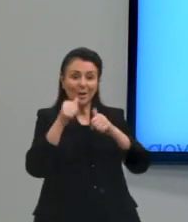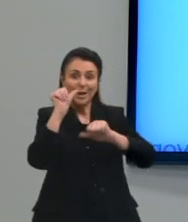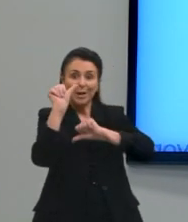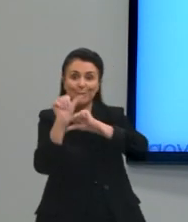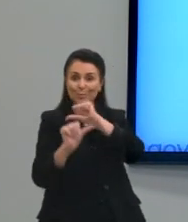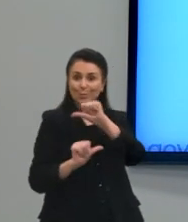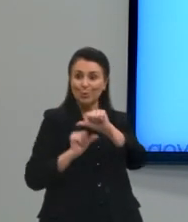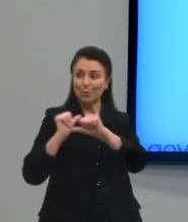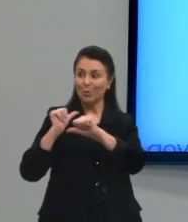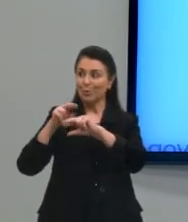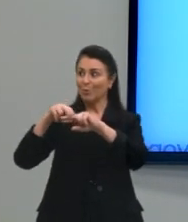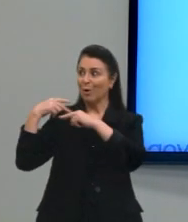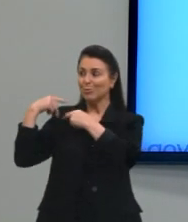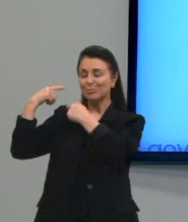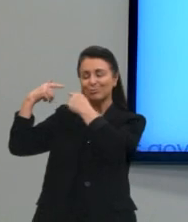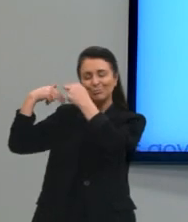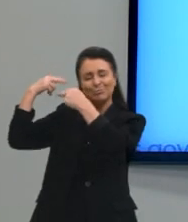do tempo.